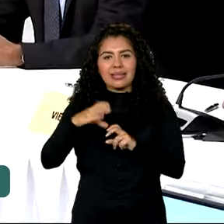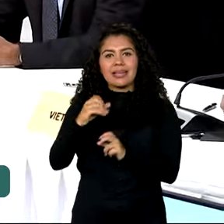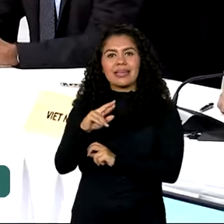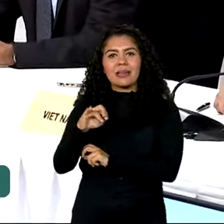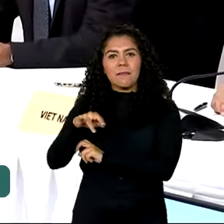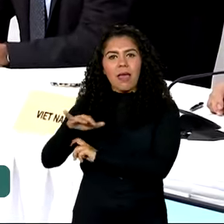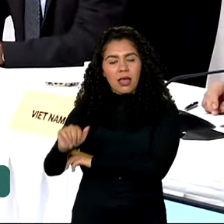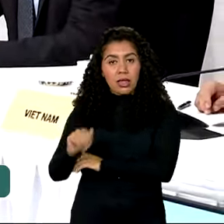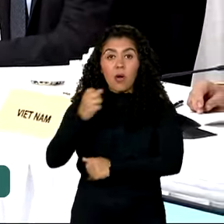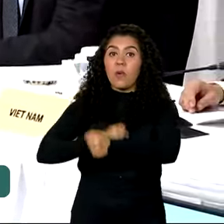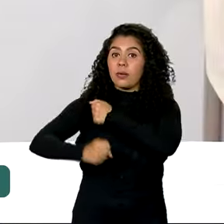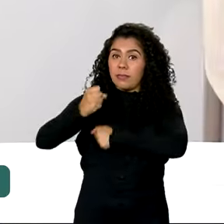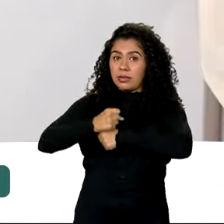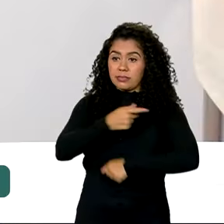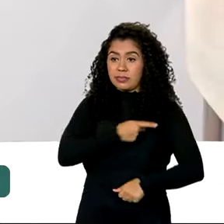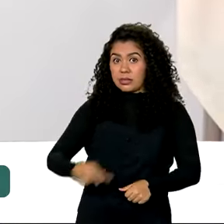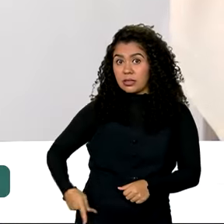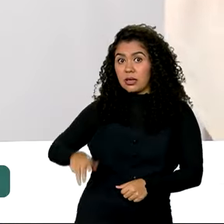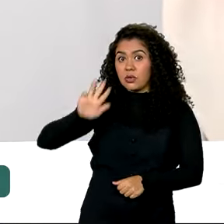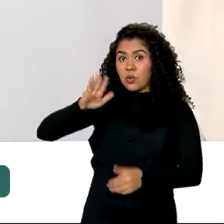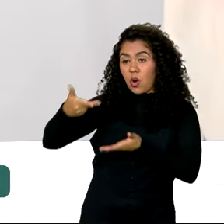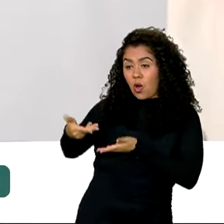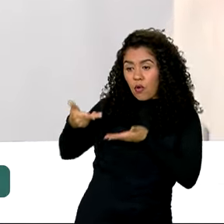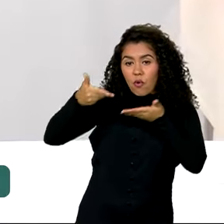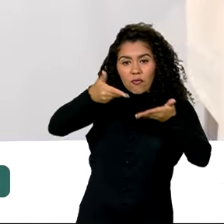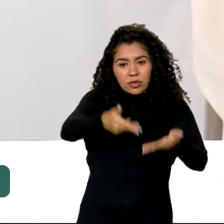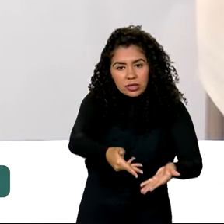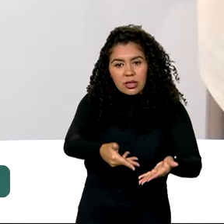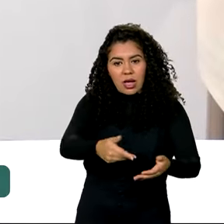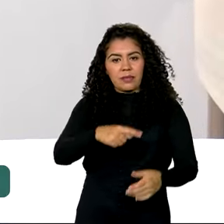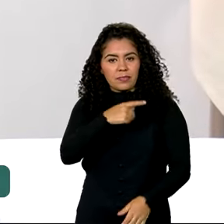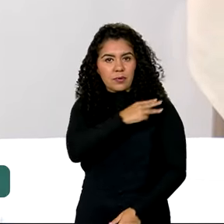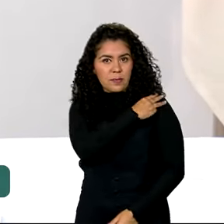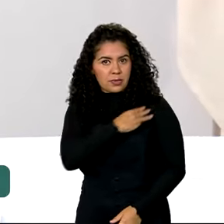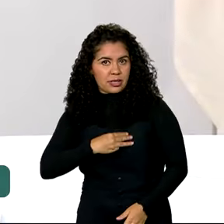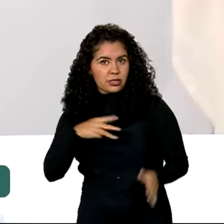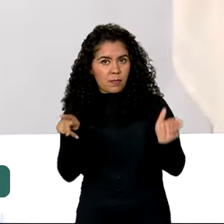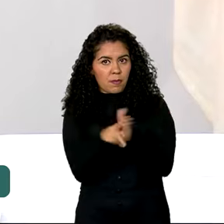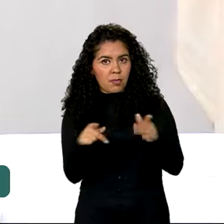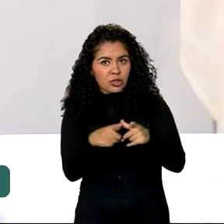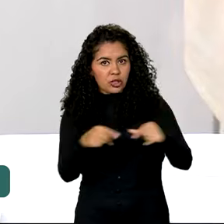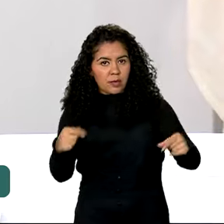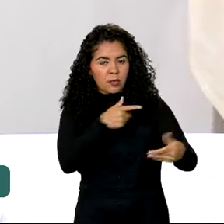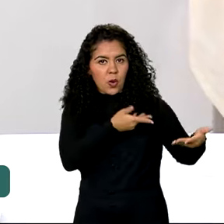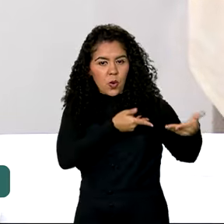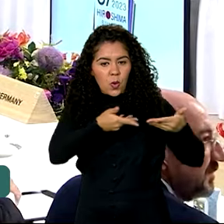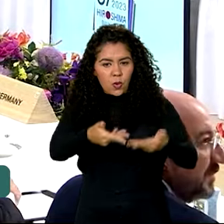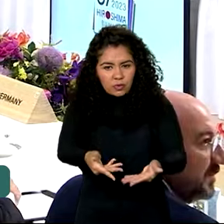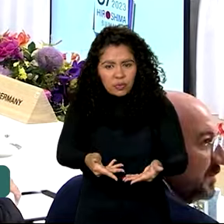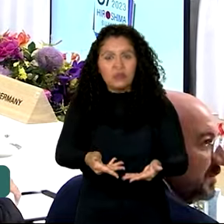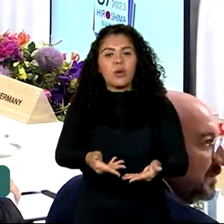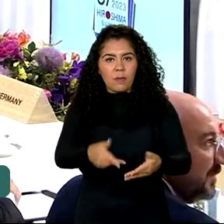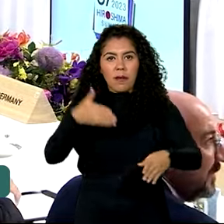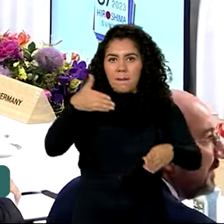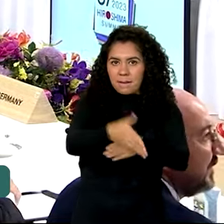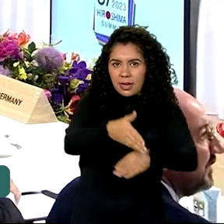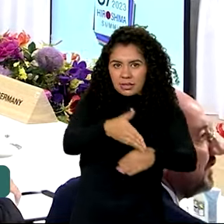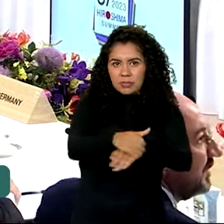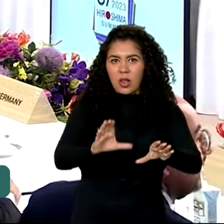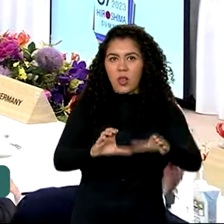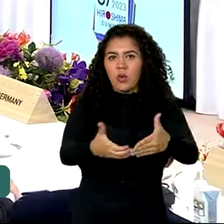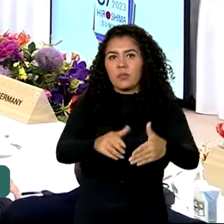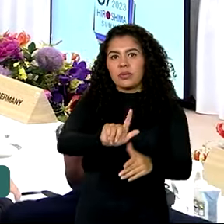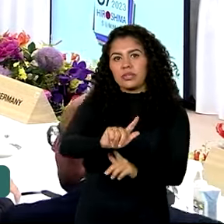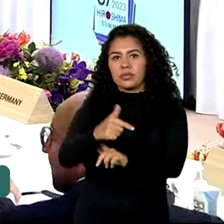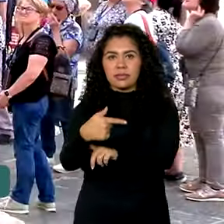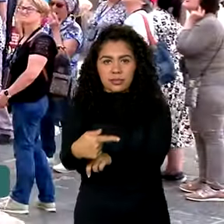passado, o presidente Lula foi convidado pelo primeiro-ministro do Japão, Fumio Kishida, a participar da cúpula